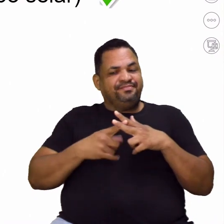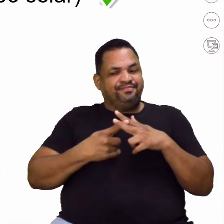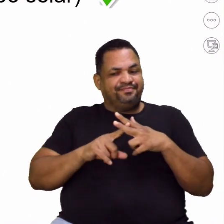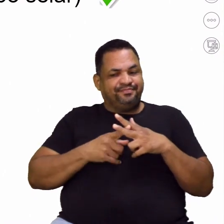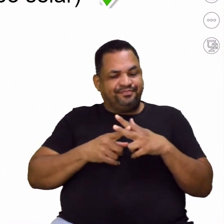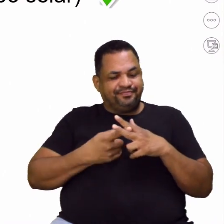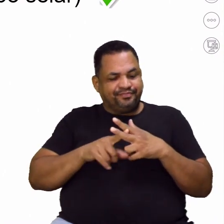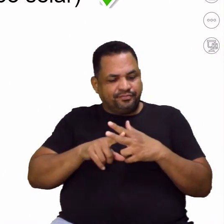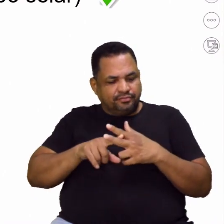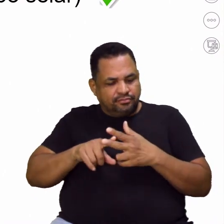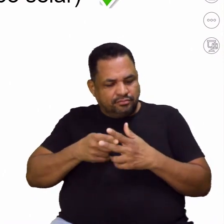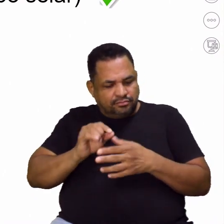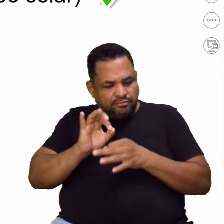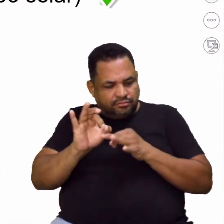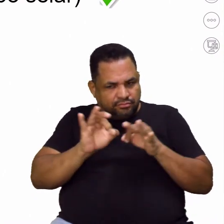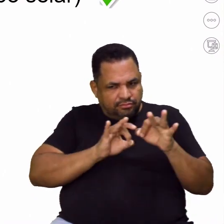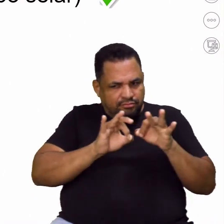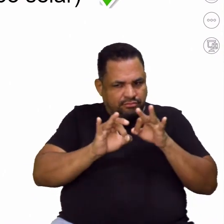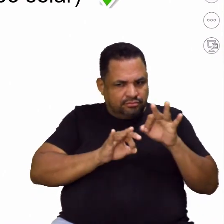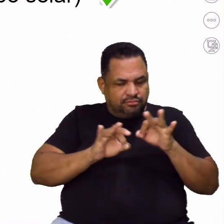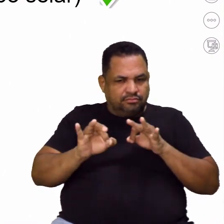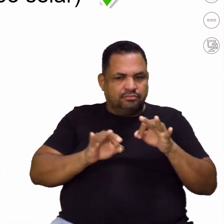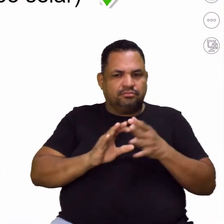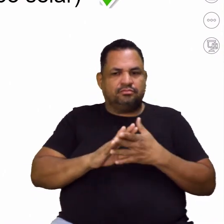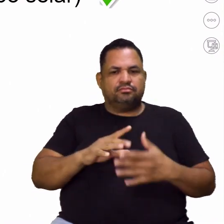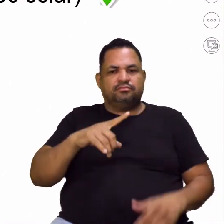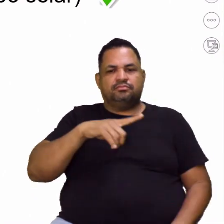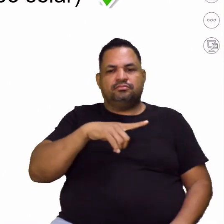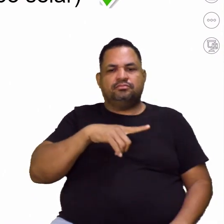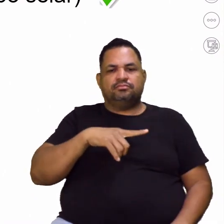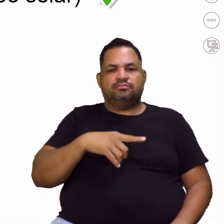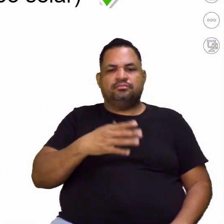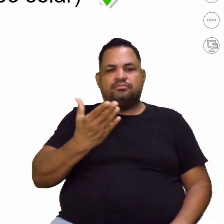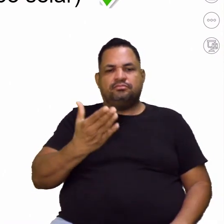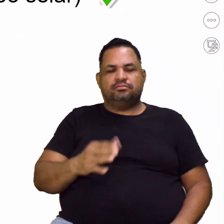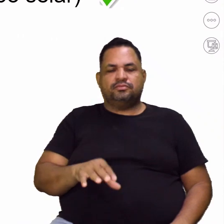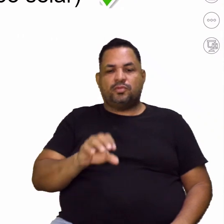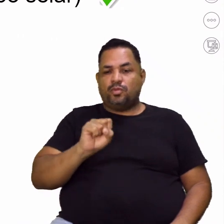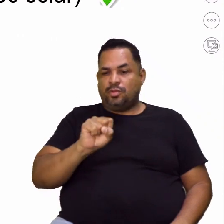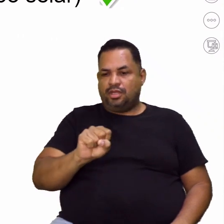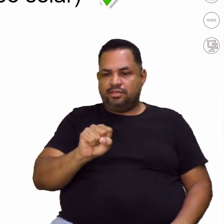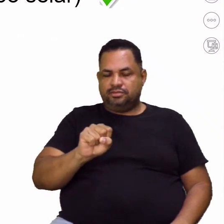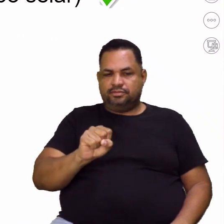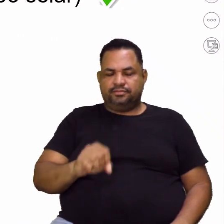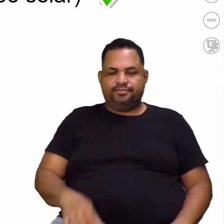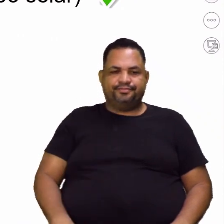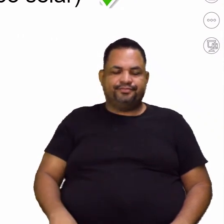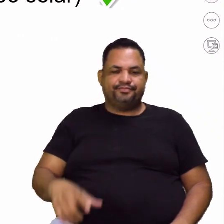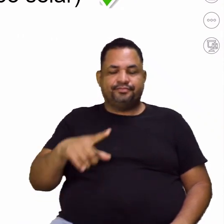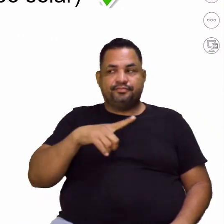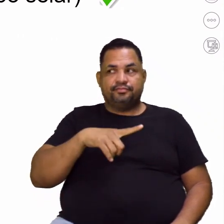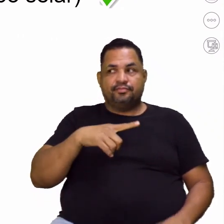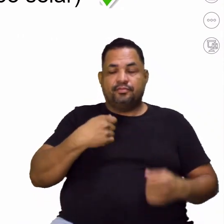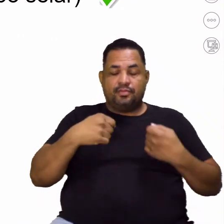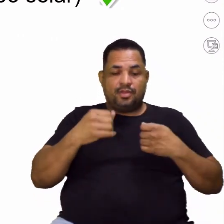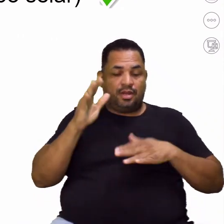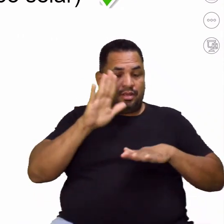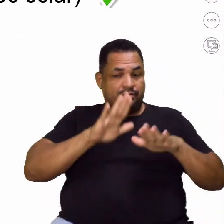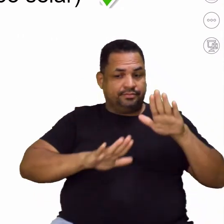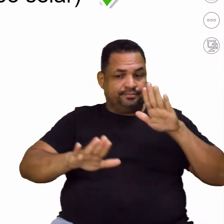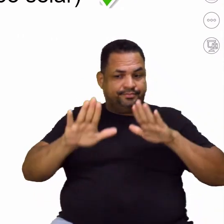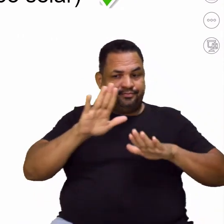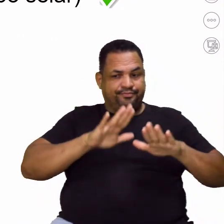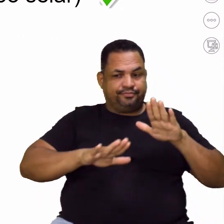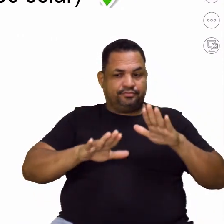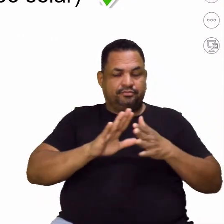de reparar, de emendar, vai ser o quê, ó? Com S. Então, você tem que ter esse cuidado. A mesma